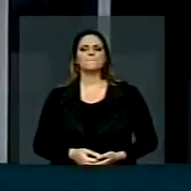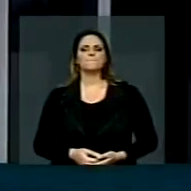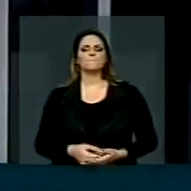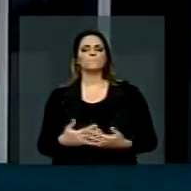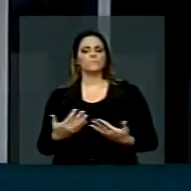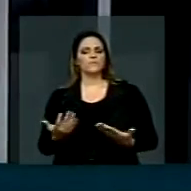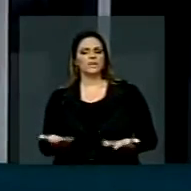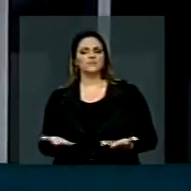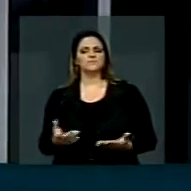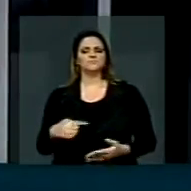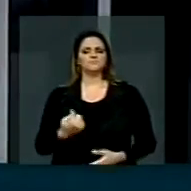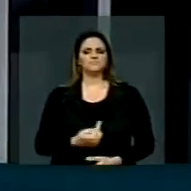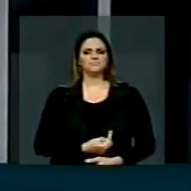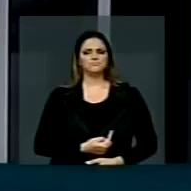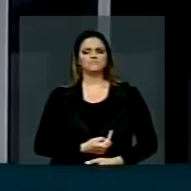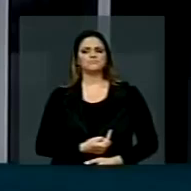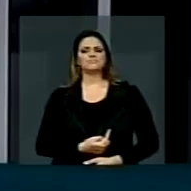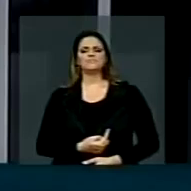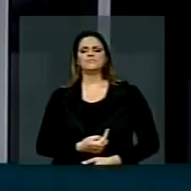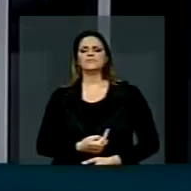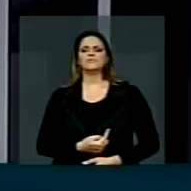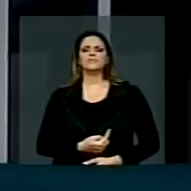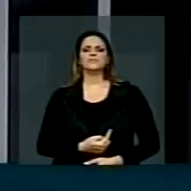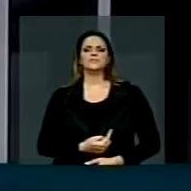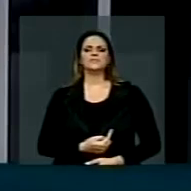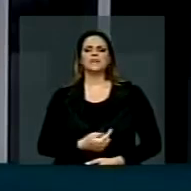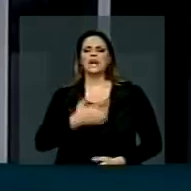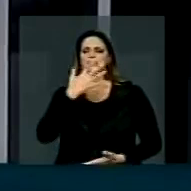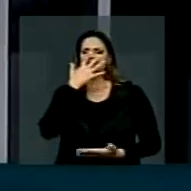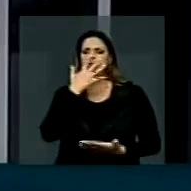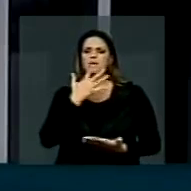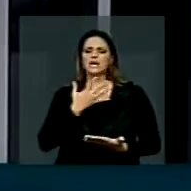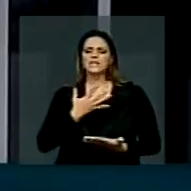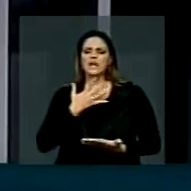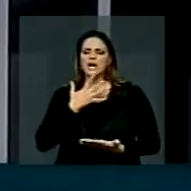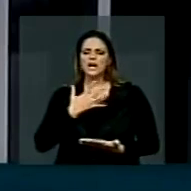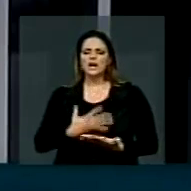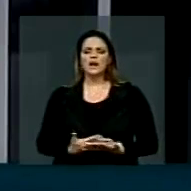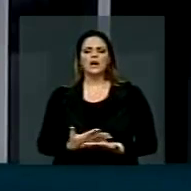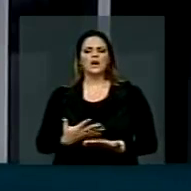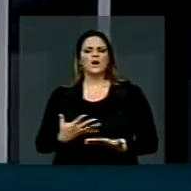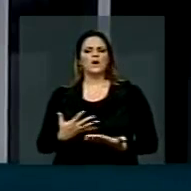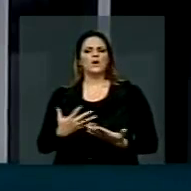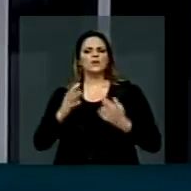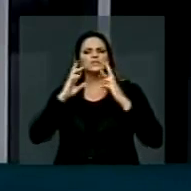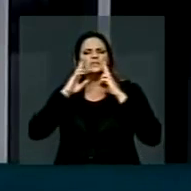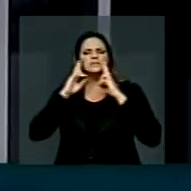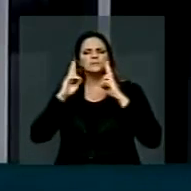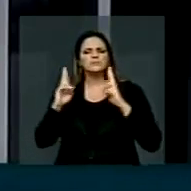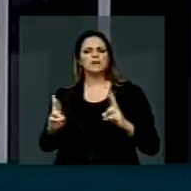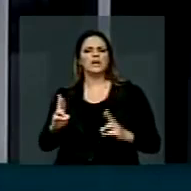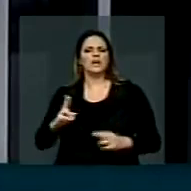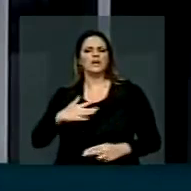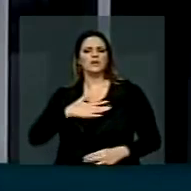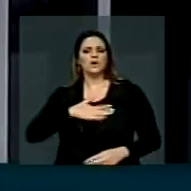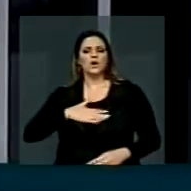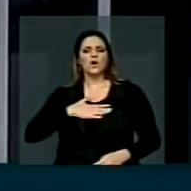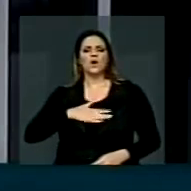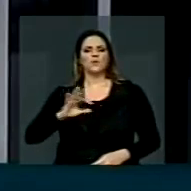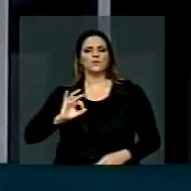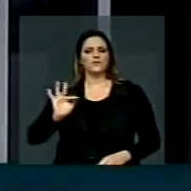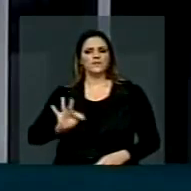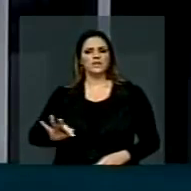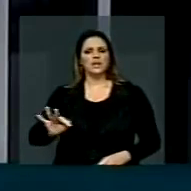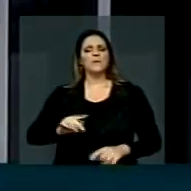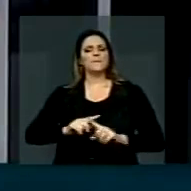reafirmação de admiração, estima e respeito a esta instituição, fica o